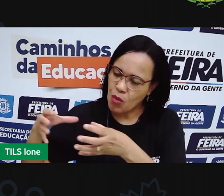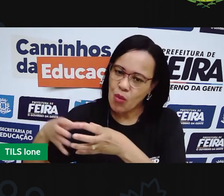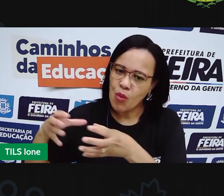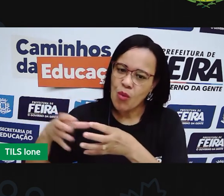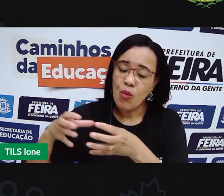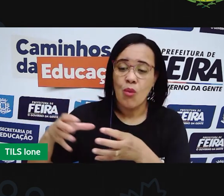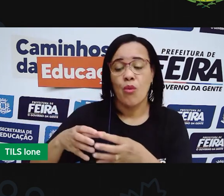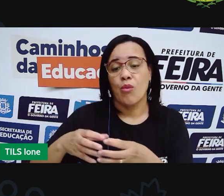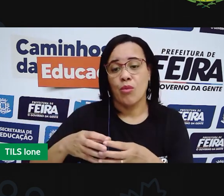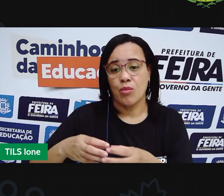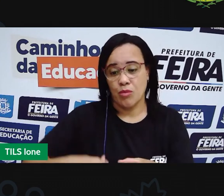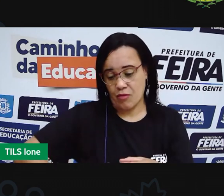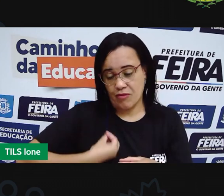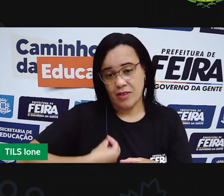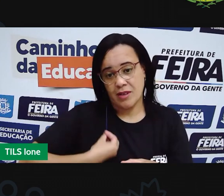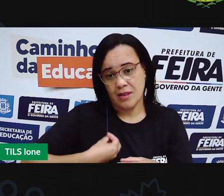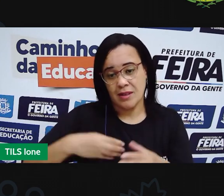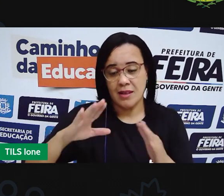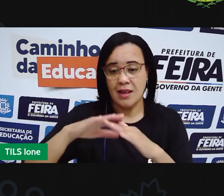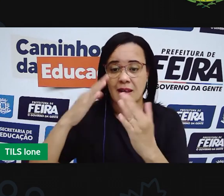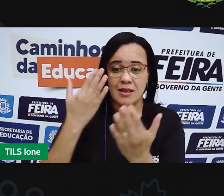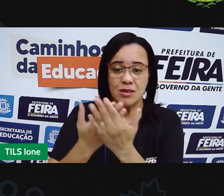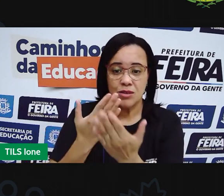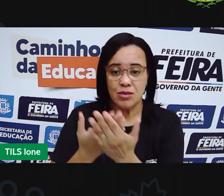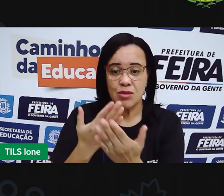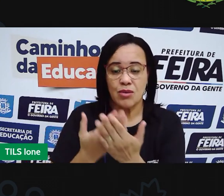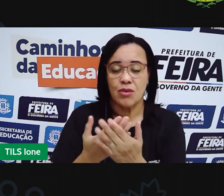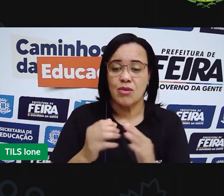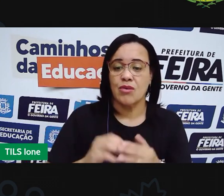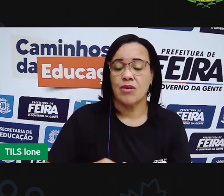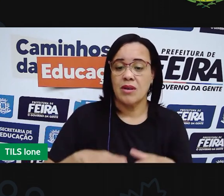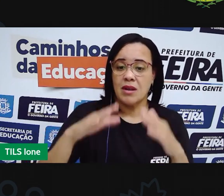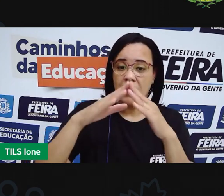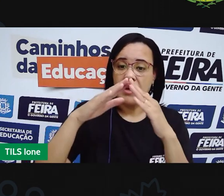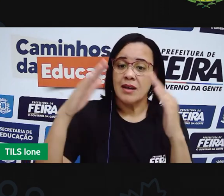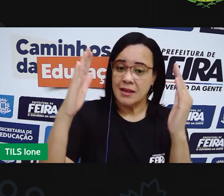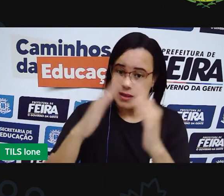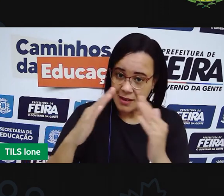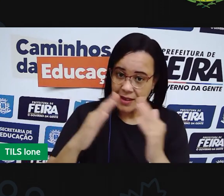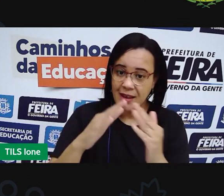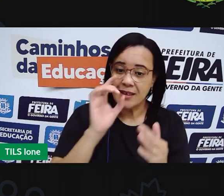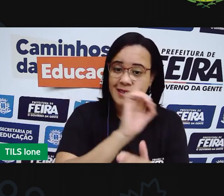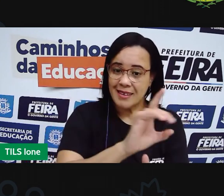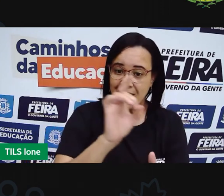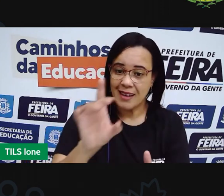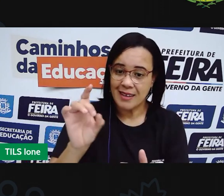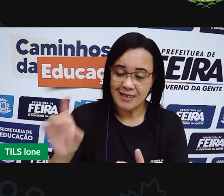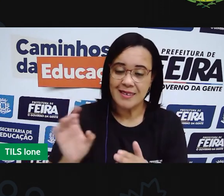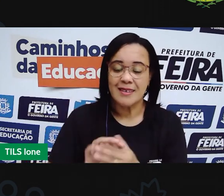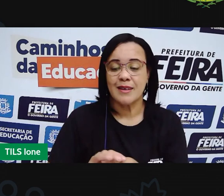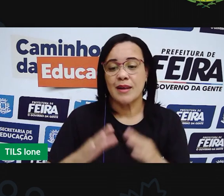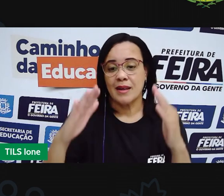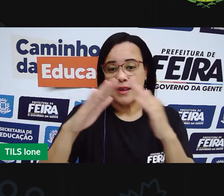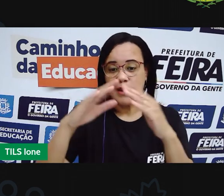na comunidade, em cada ambiente de vivência, igreja,